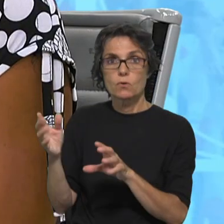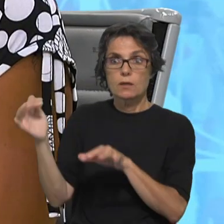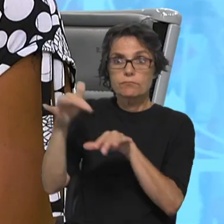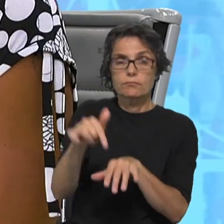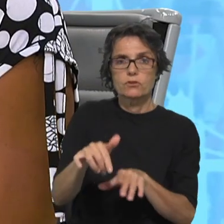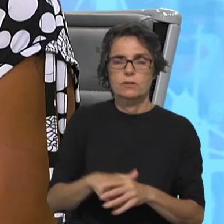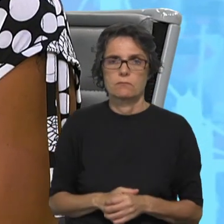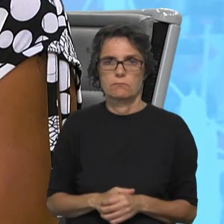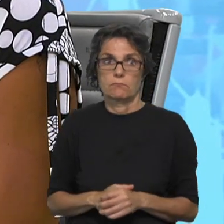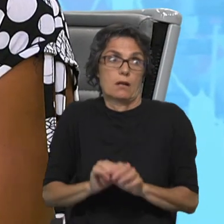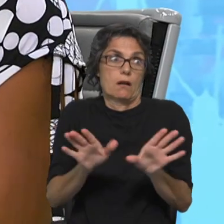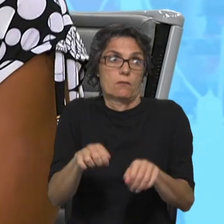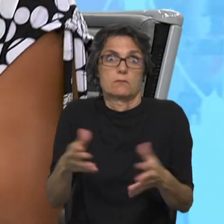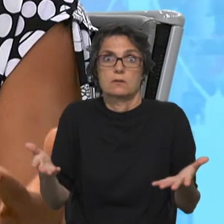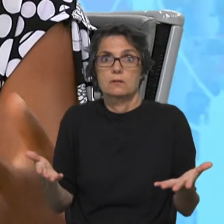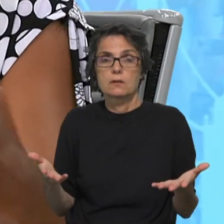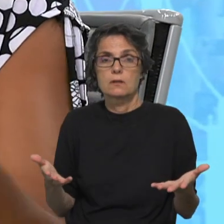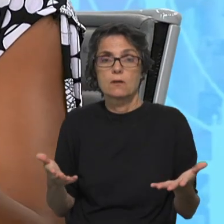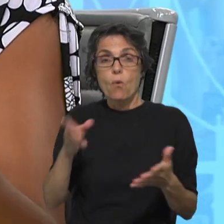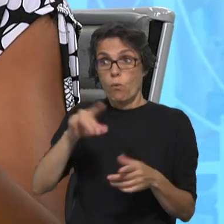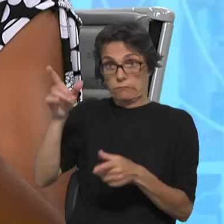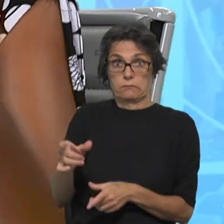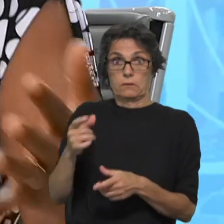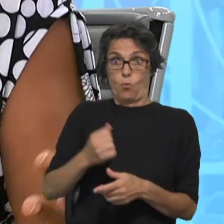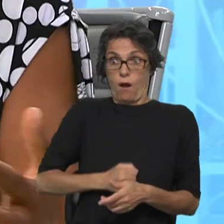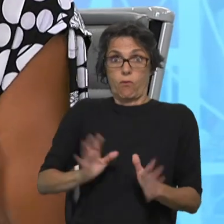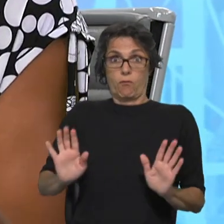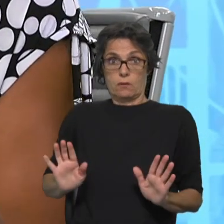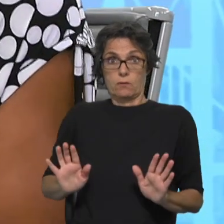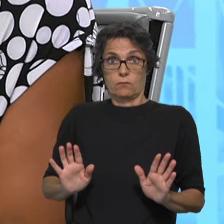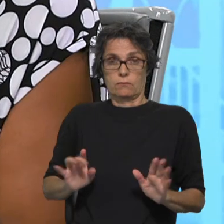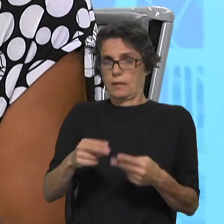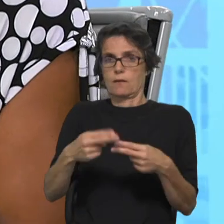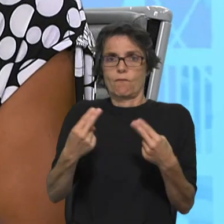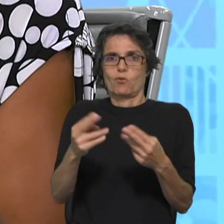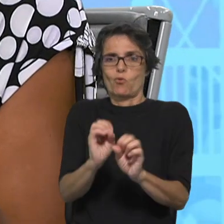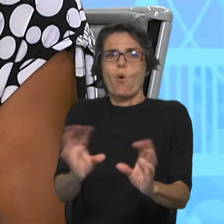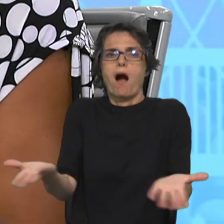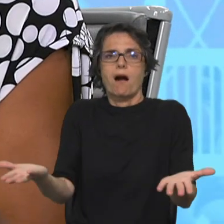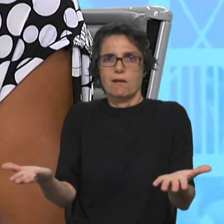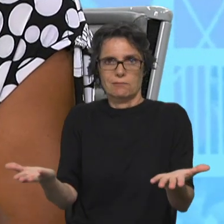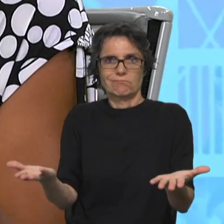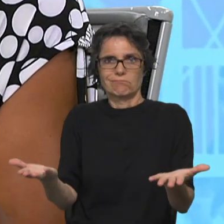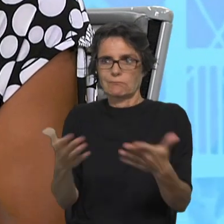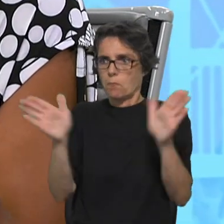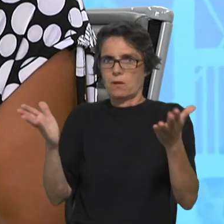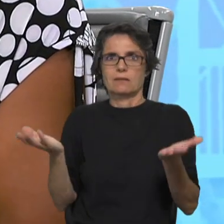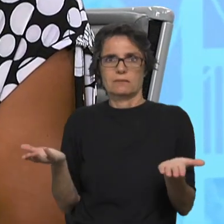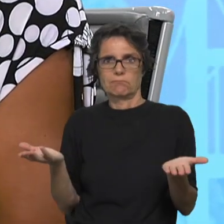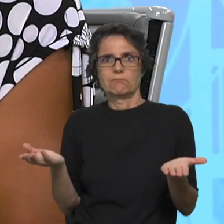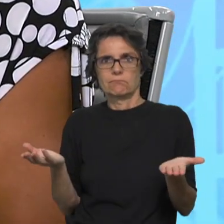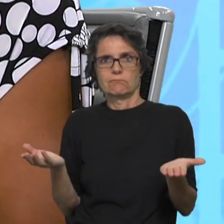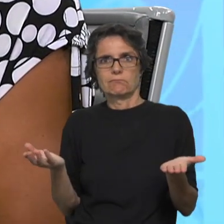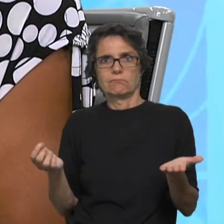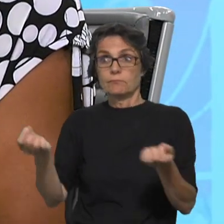sim. quando são reconhecidamente católicos, não há fronteiras, é isto que nós dizemos, não é? E,